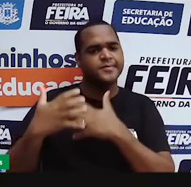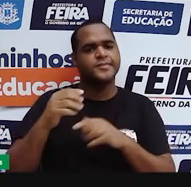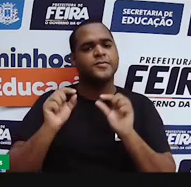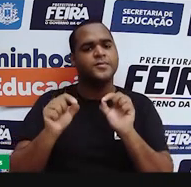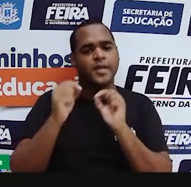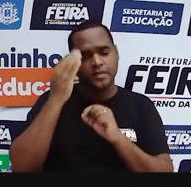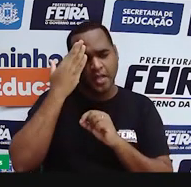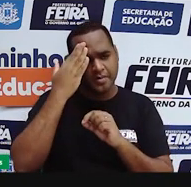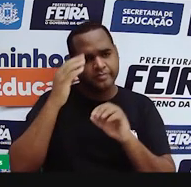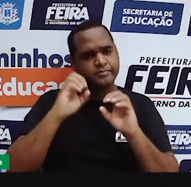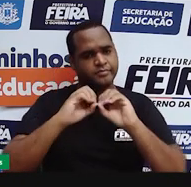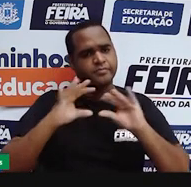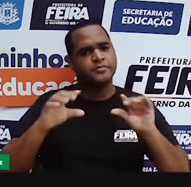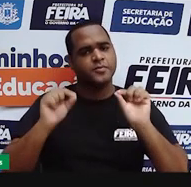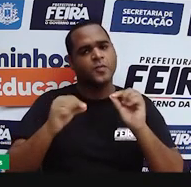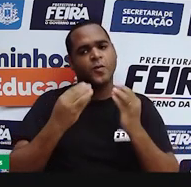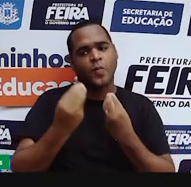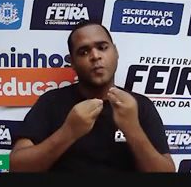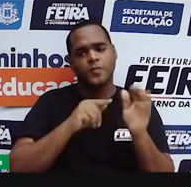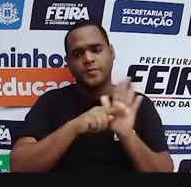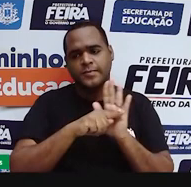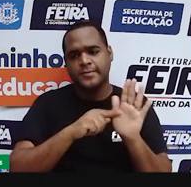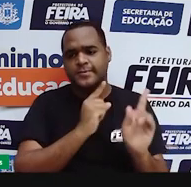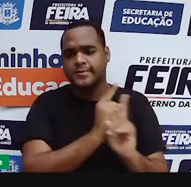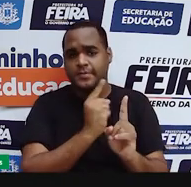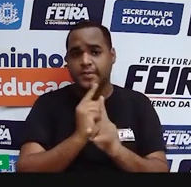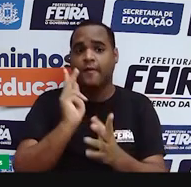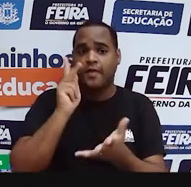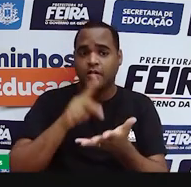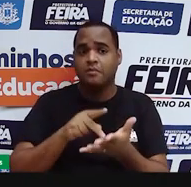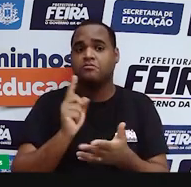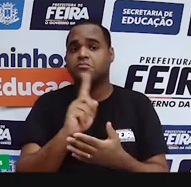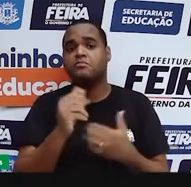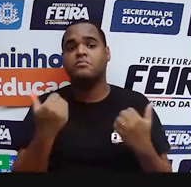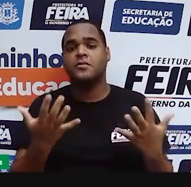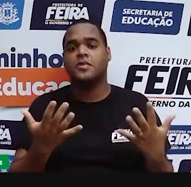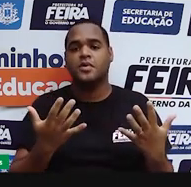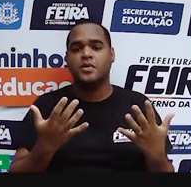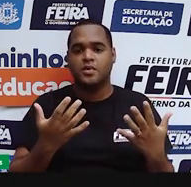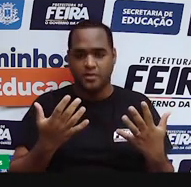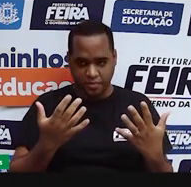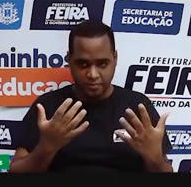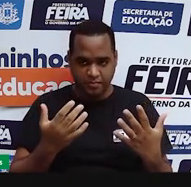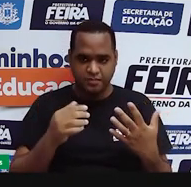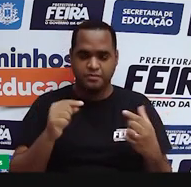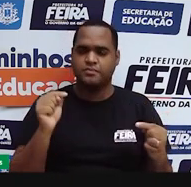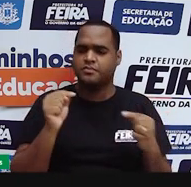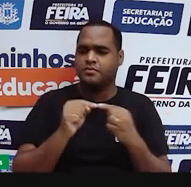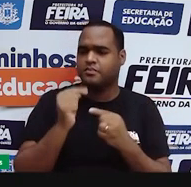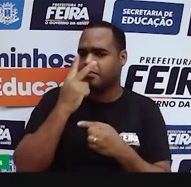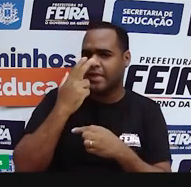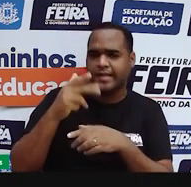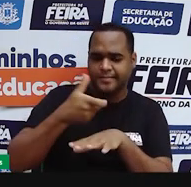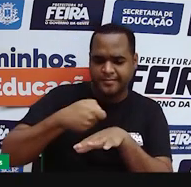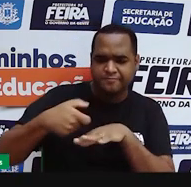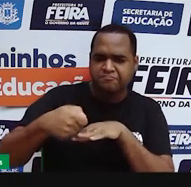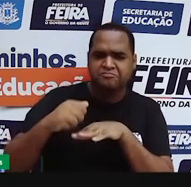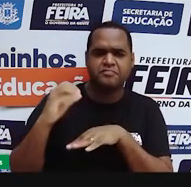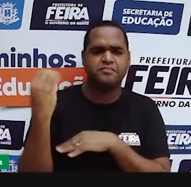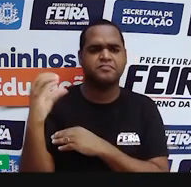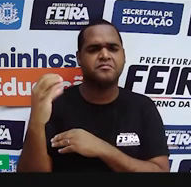descobriu como é que a gente faz para checar se a informação é verdadeira ou não. Mas o que é que isso aí, fake news, tem a ver com ciências?